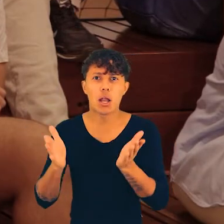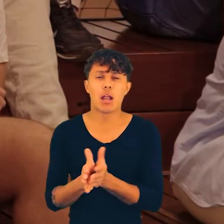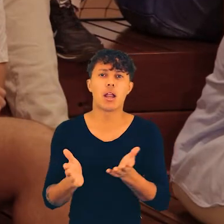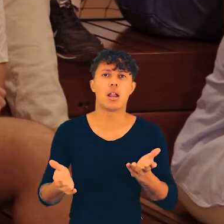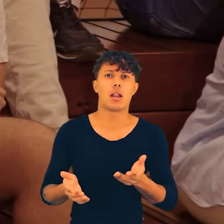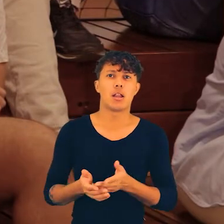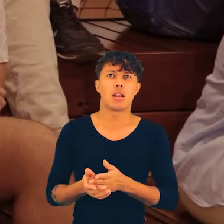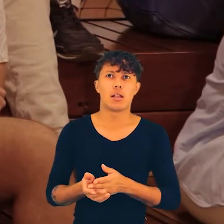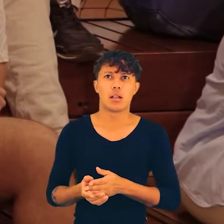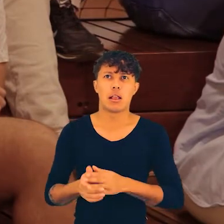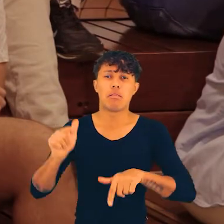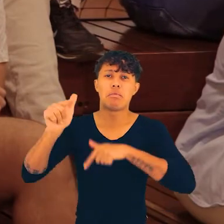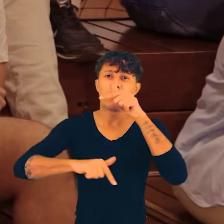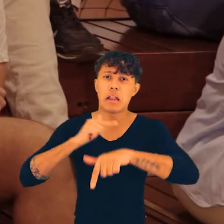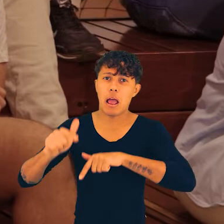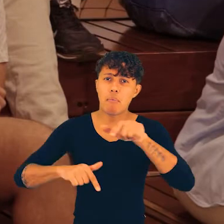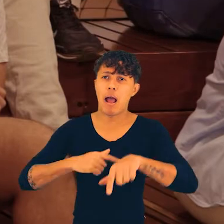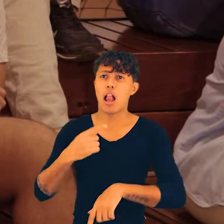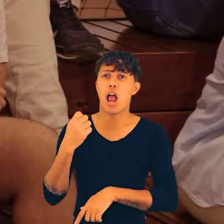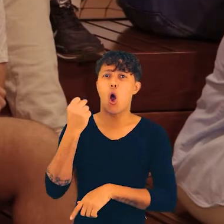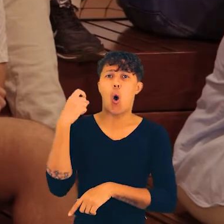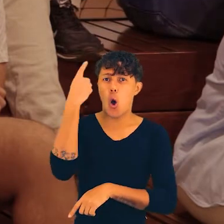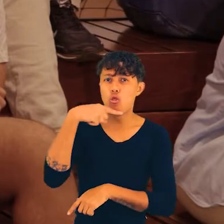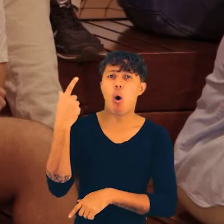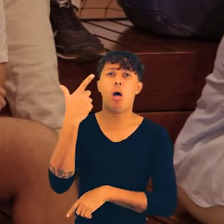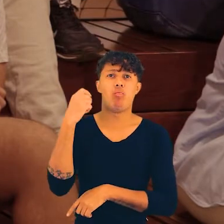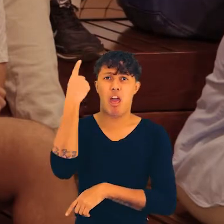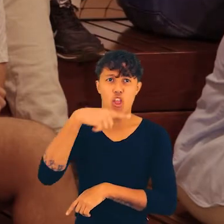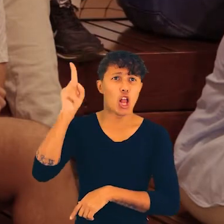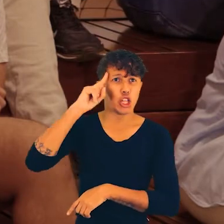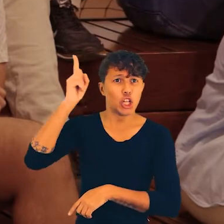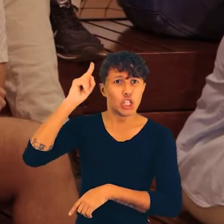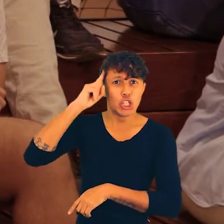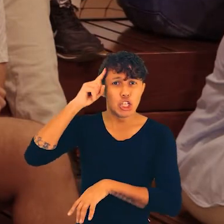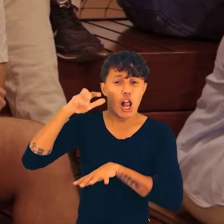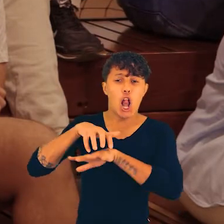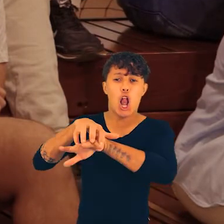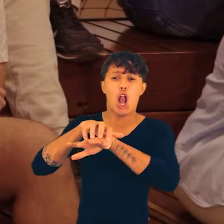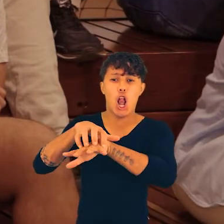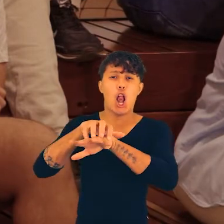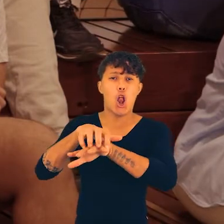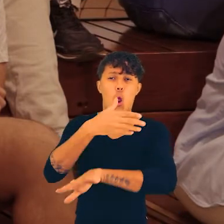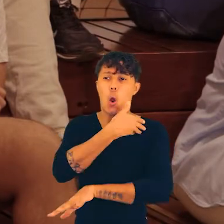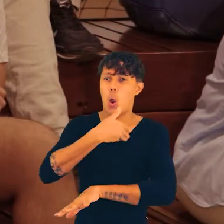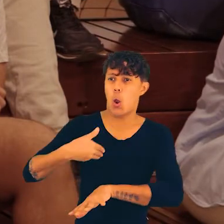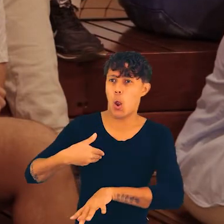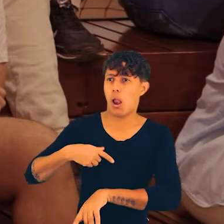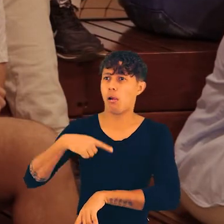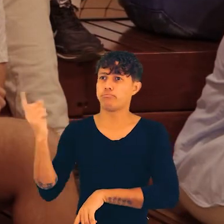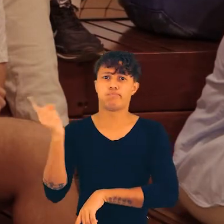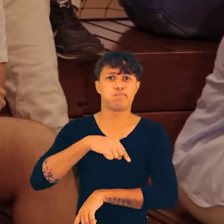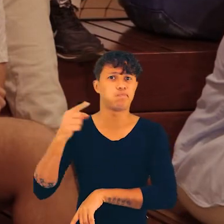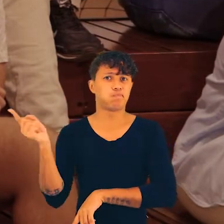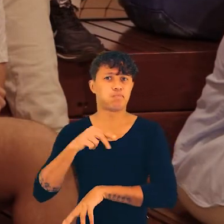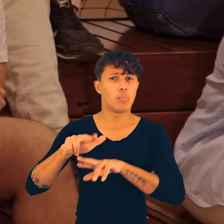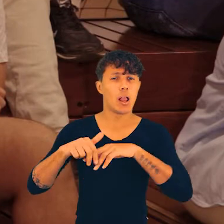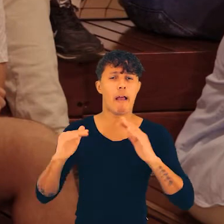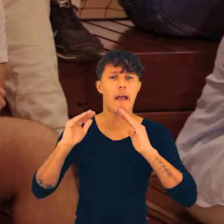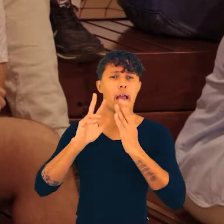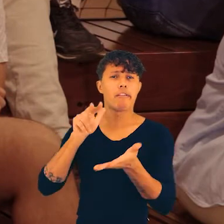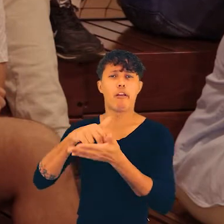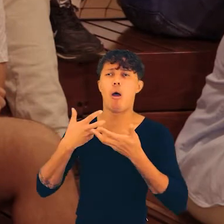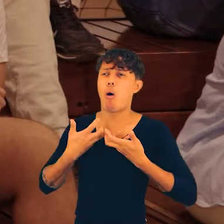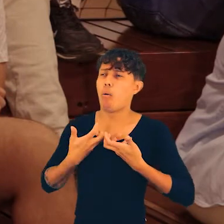pessoas pretas, pessoas que estão trampando oito horas por dia, oito, nove, dez horas por dia, mais o transporte, de transporte público,